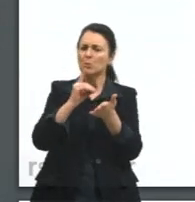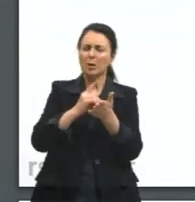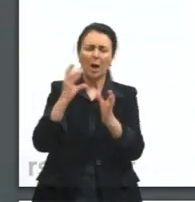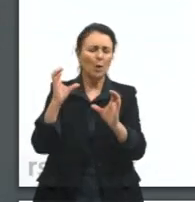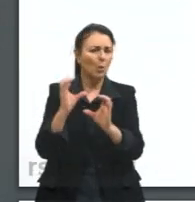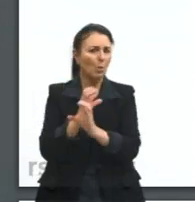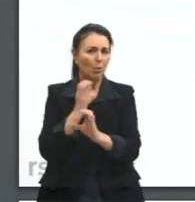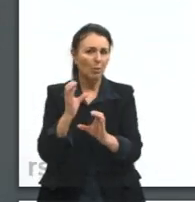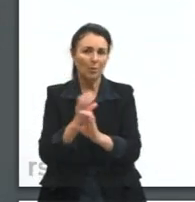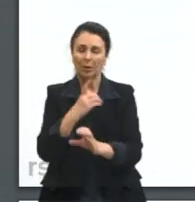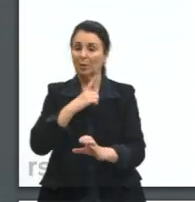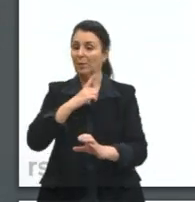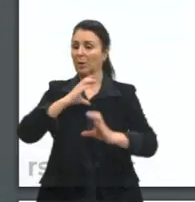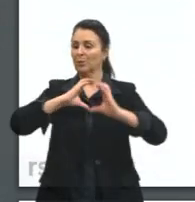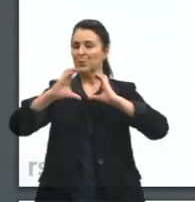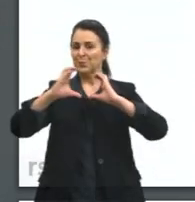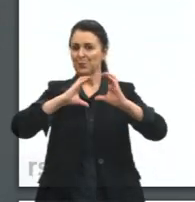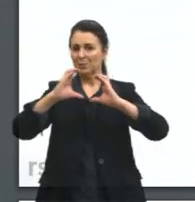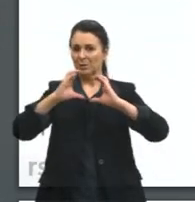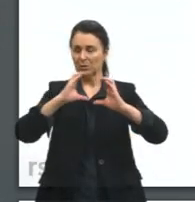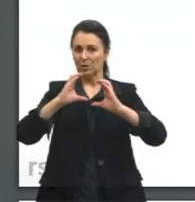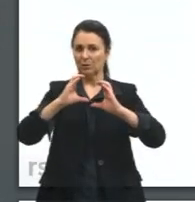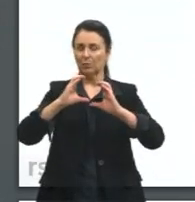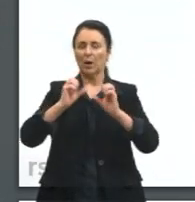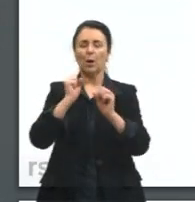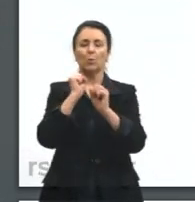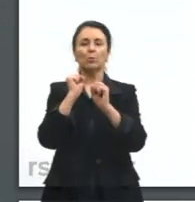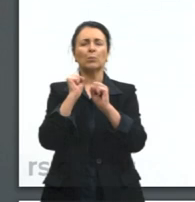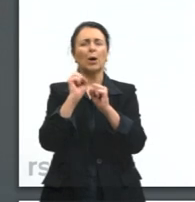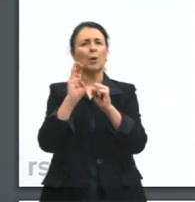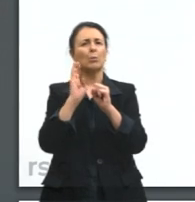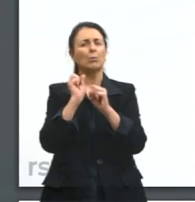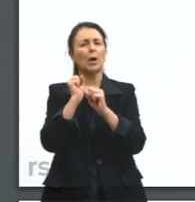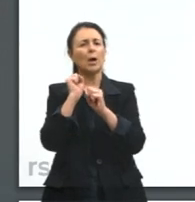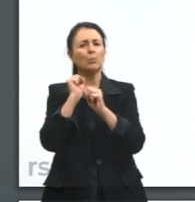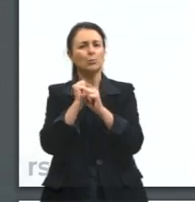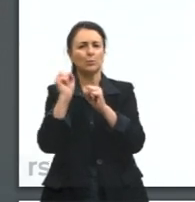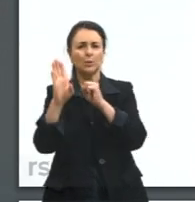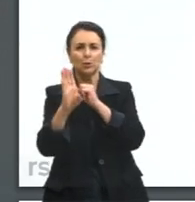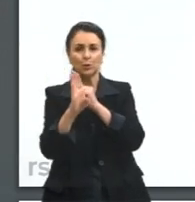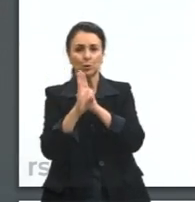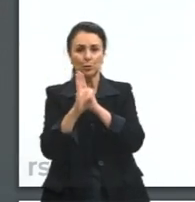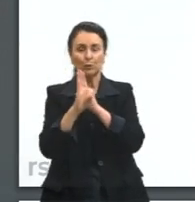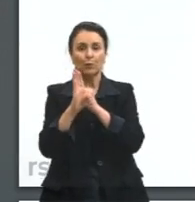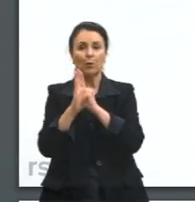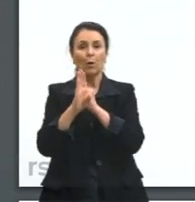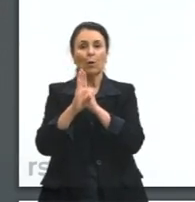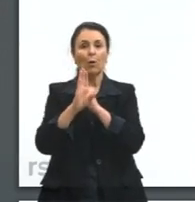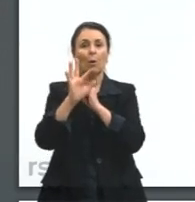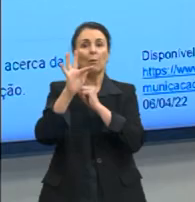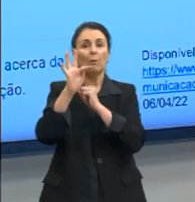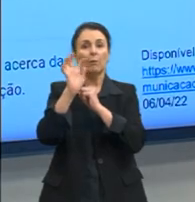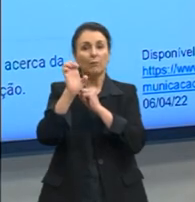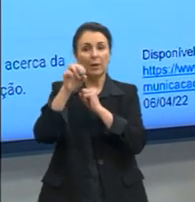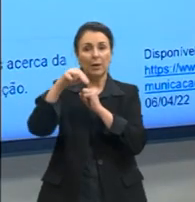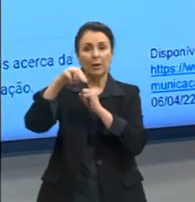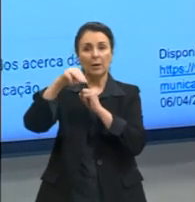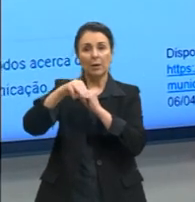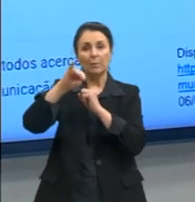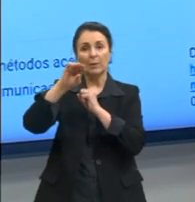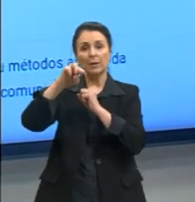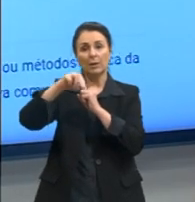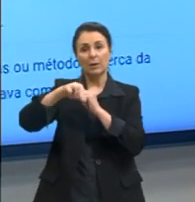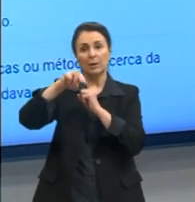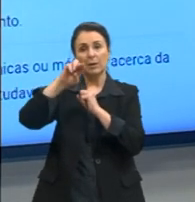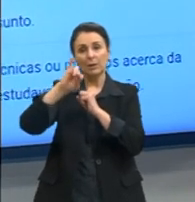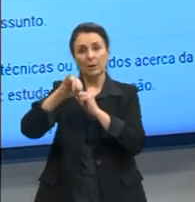gente tem que comunicação é um substantivo feminino, se vocês não lembram definição de substantivo, pode acalmar